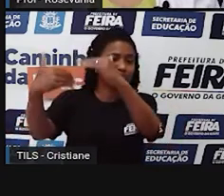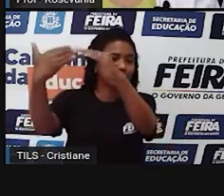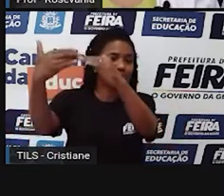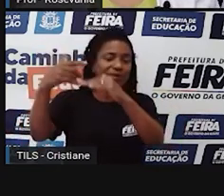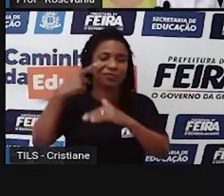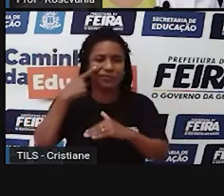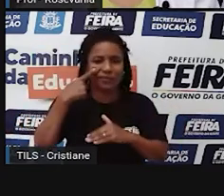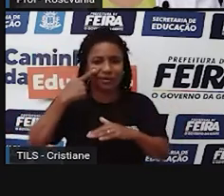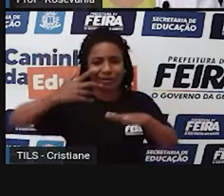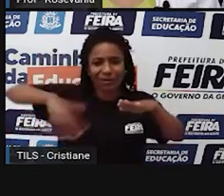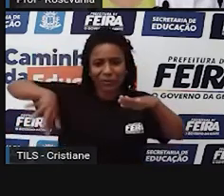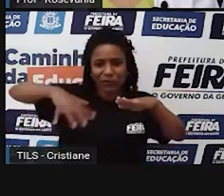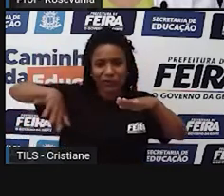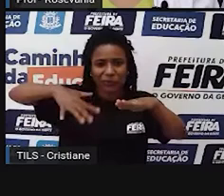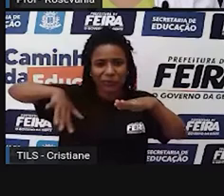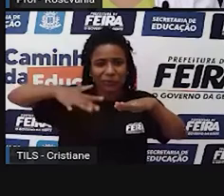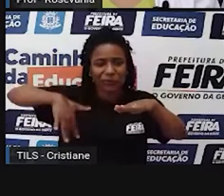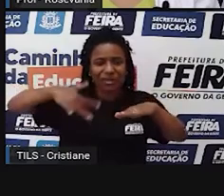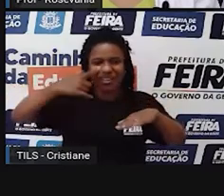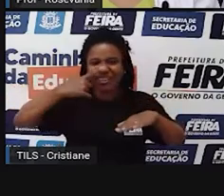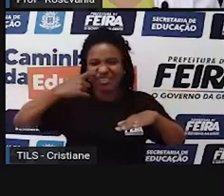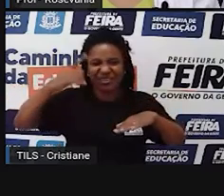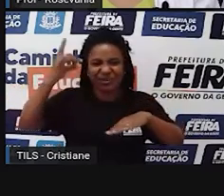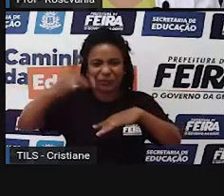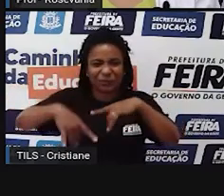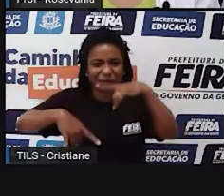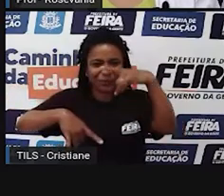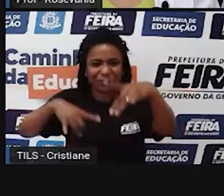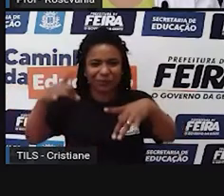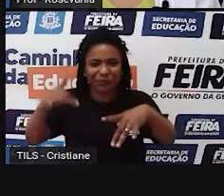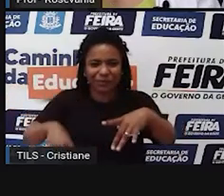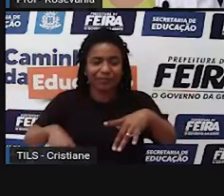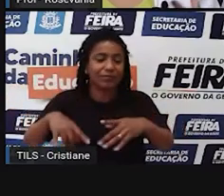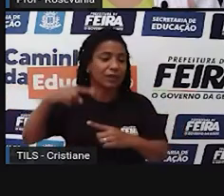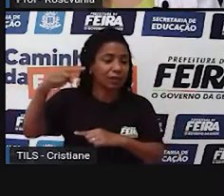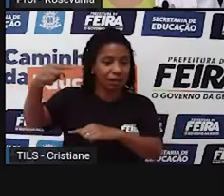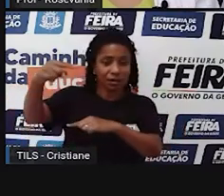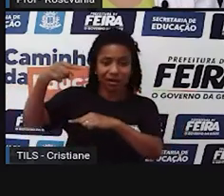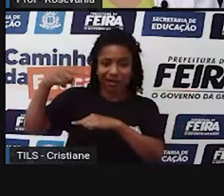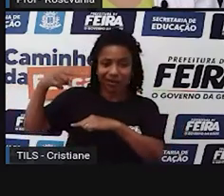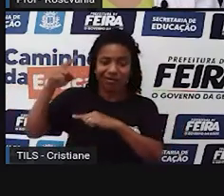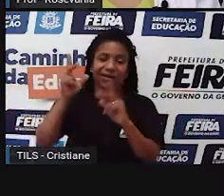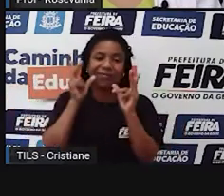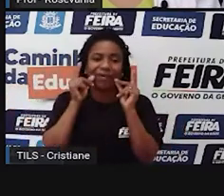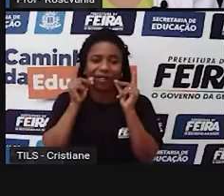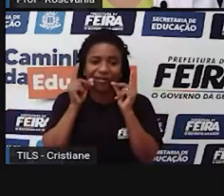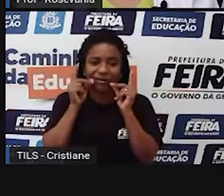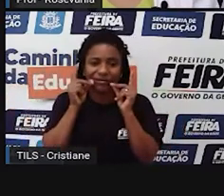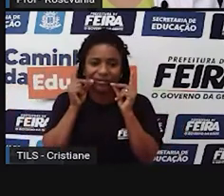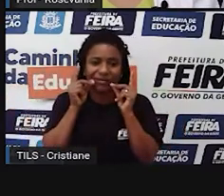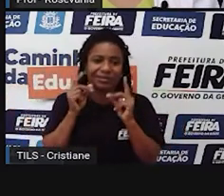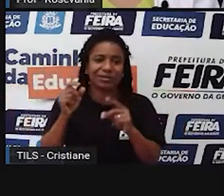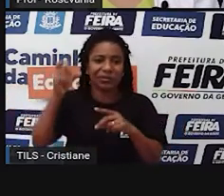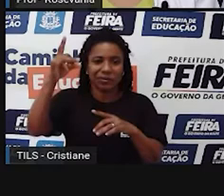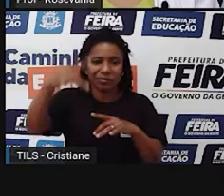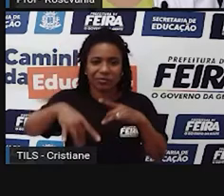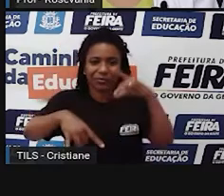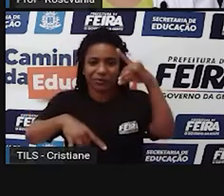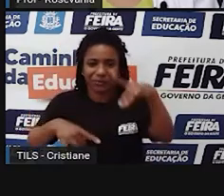olha a quantidade de garrafa, né? De garrafa plástica que tem aí, que junta, né? Com as algas marinhas, dá um aspecto